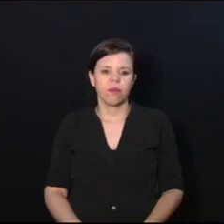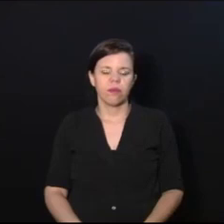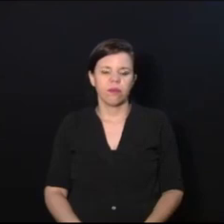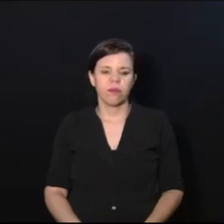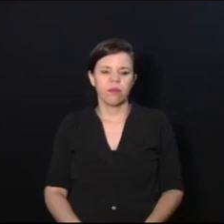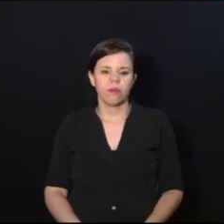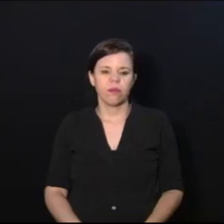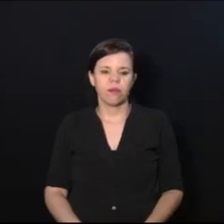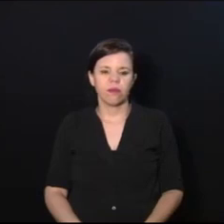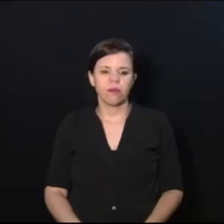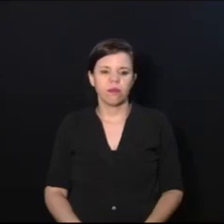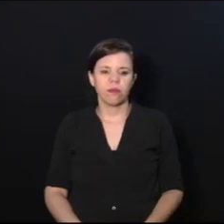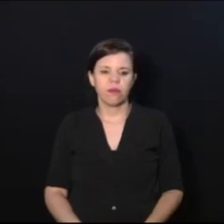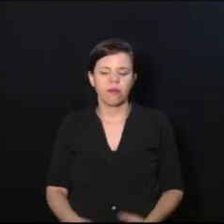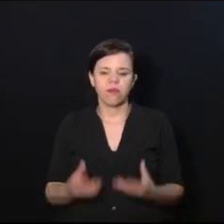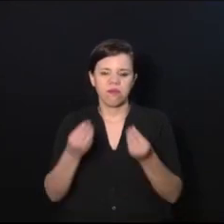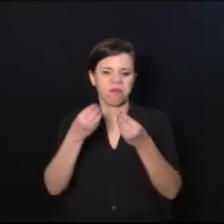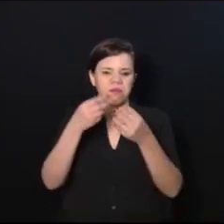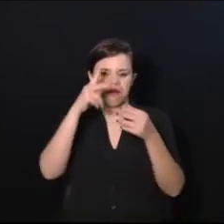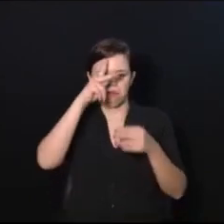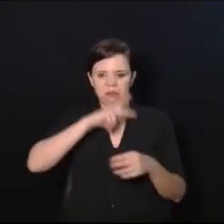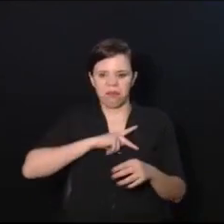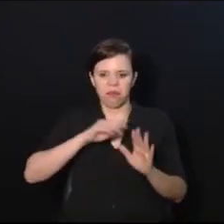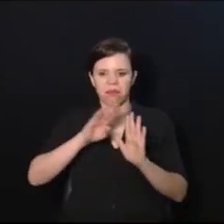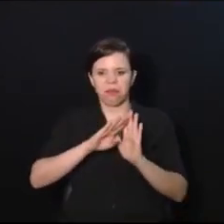Então, aqui está falando um monte de coisa de mim,